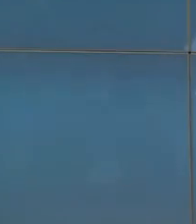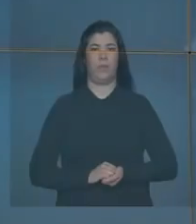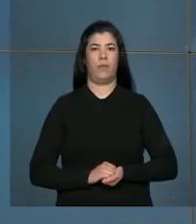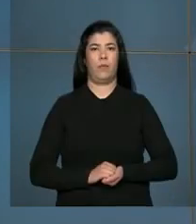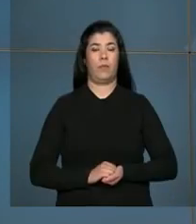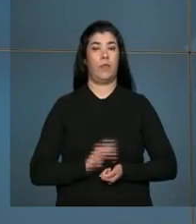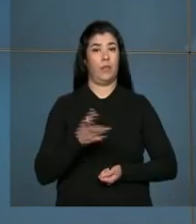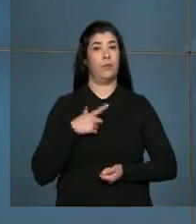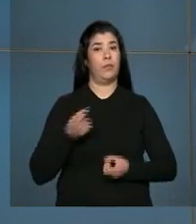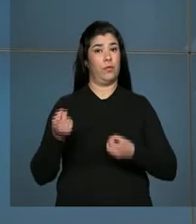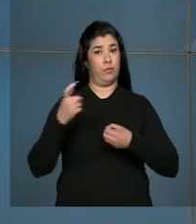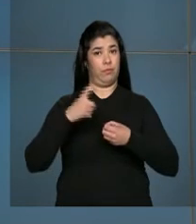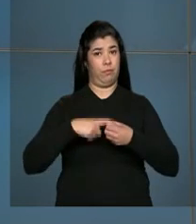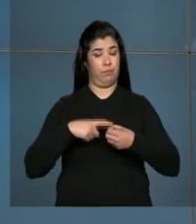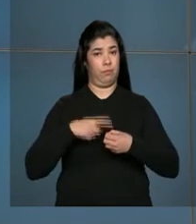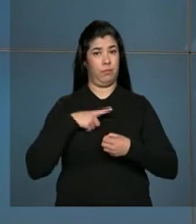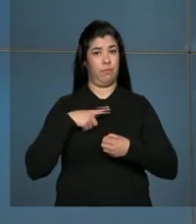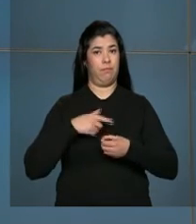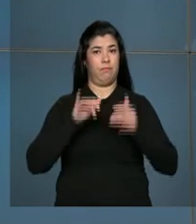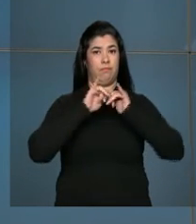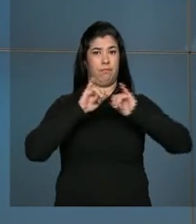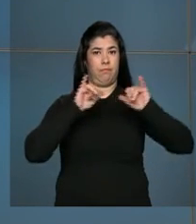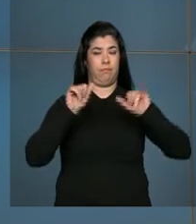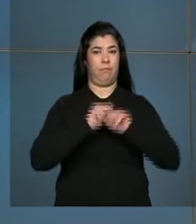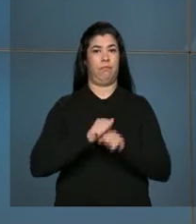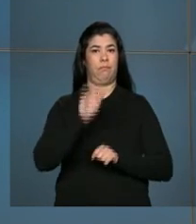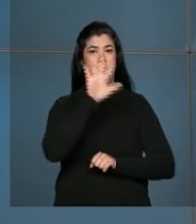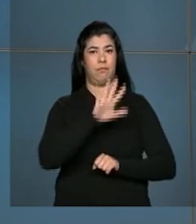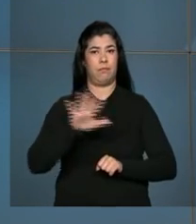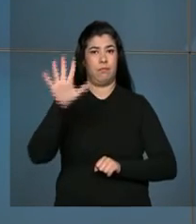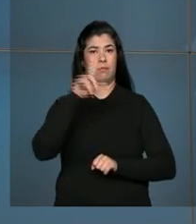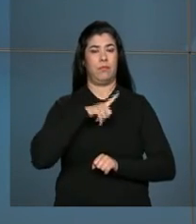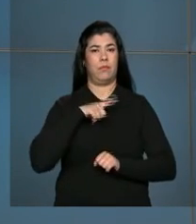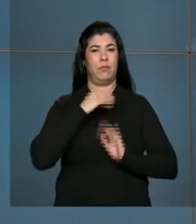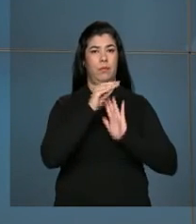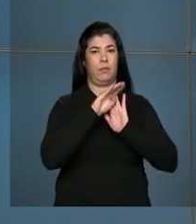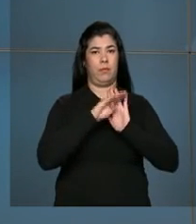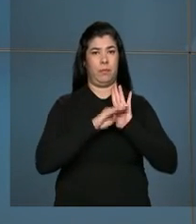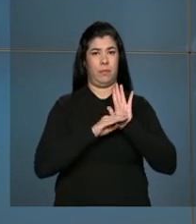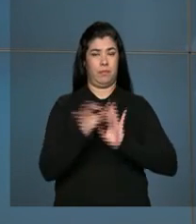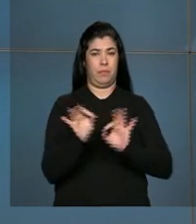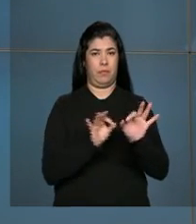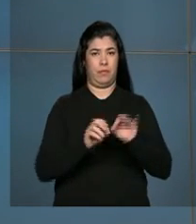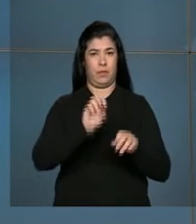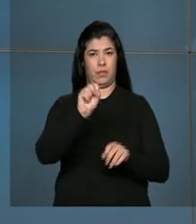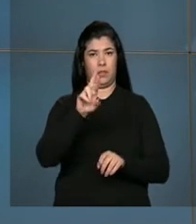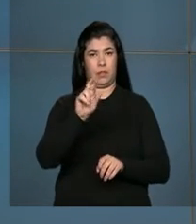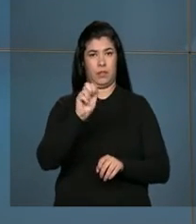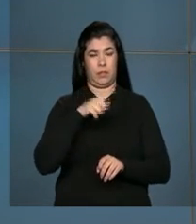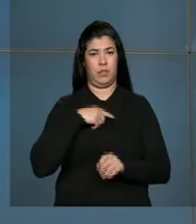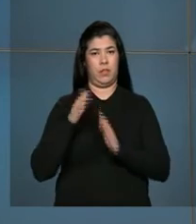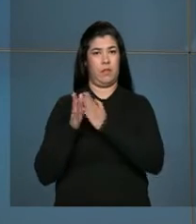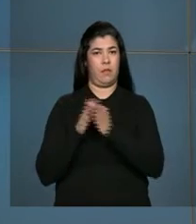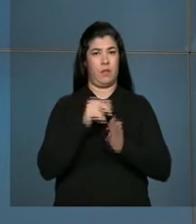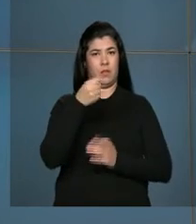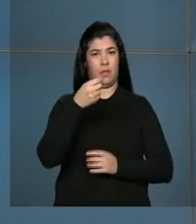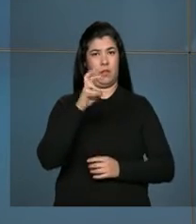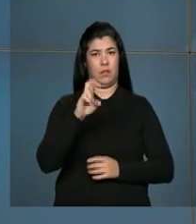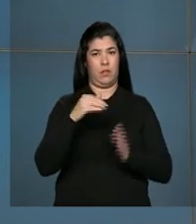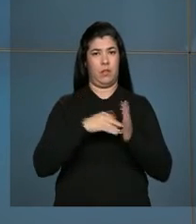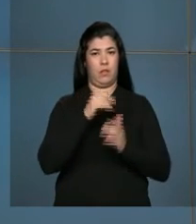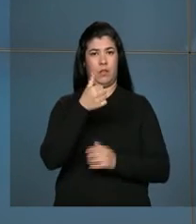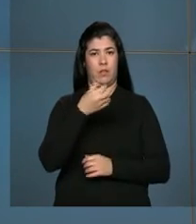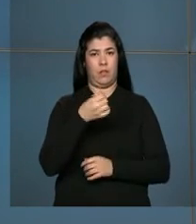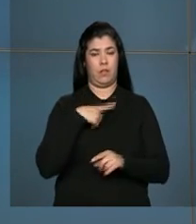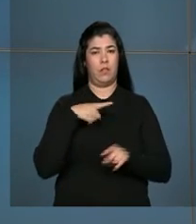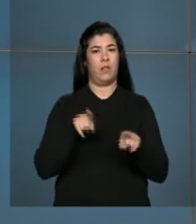Estamos de volta com a cobertura do lançamento do Plano Safra da Agricultura Familiar 2015-2016. Assim